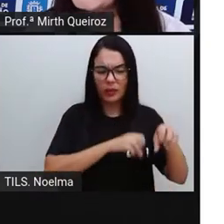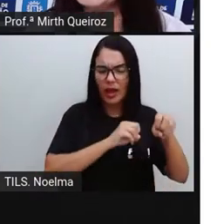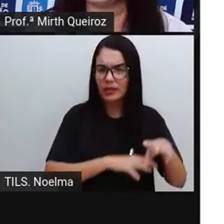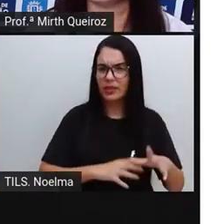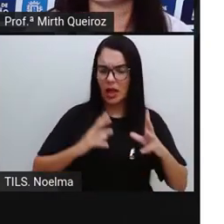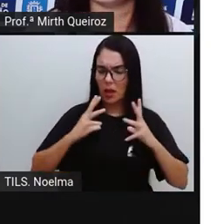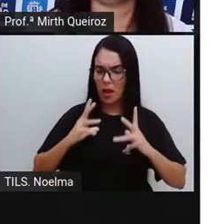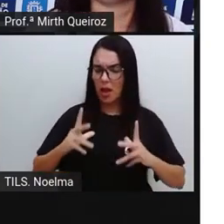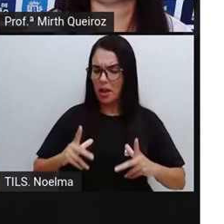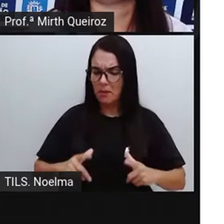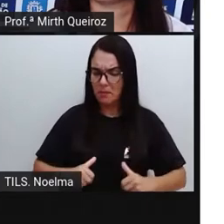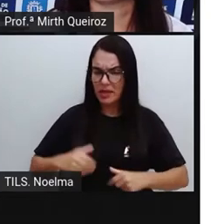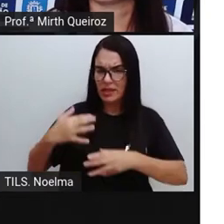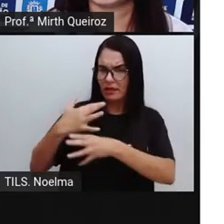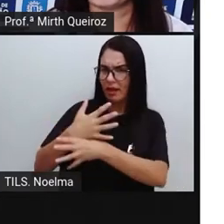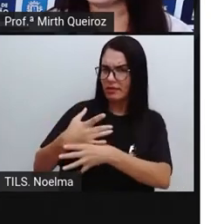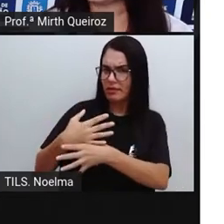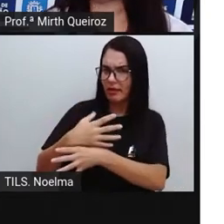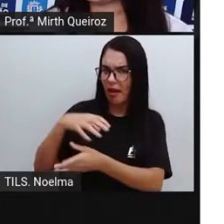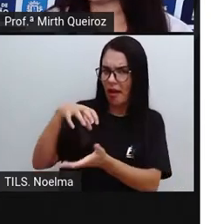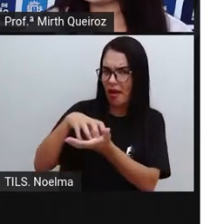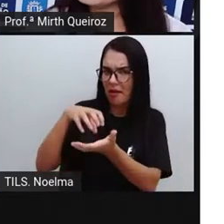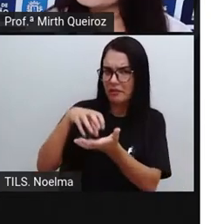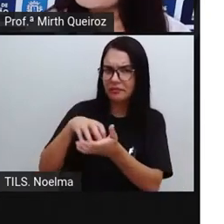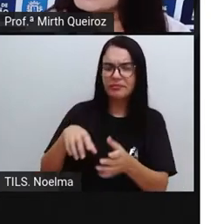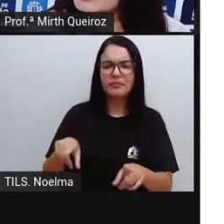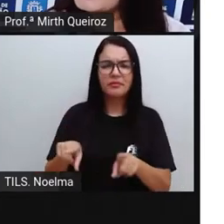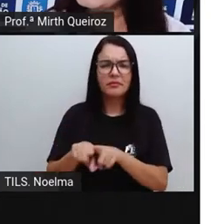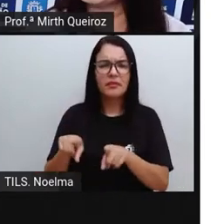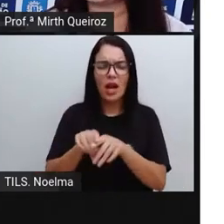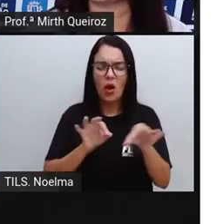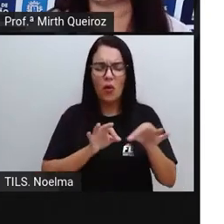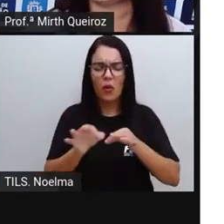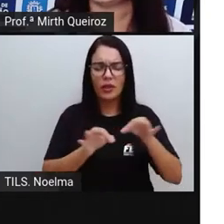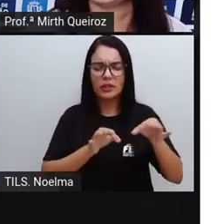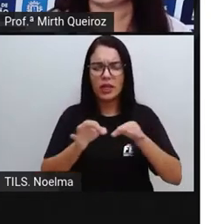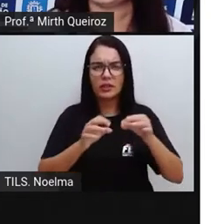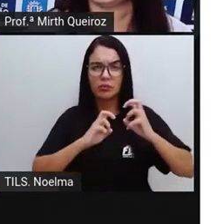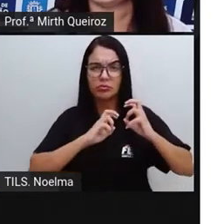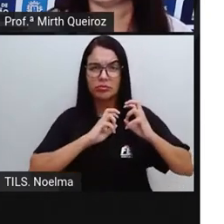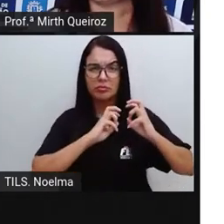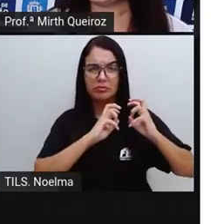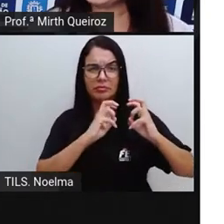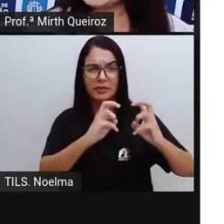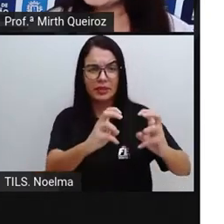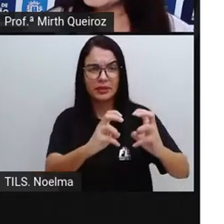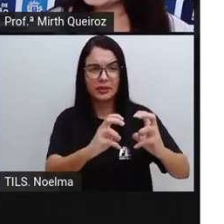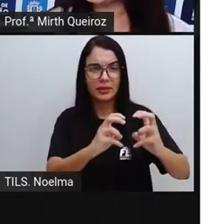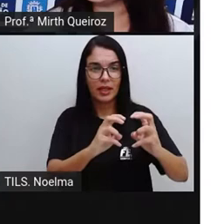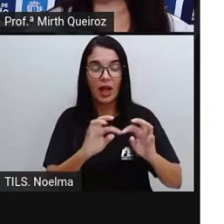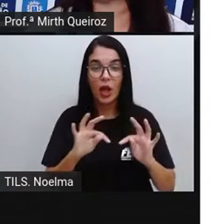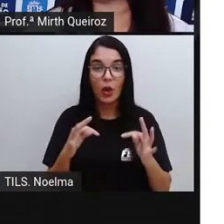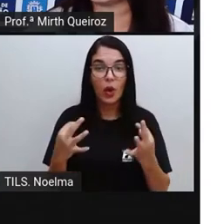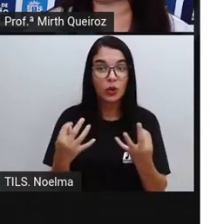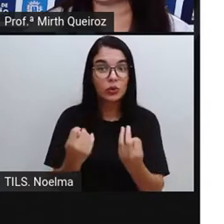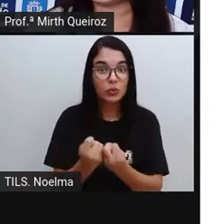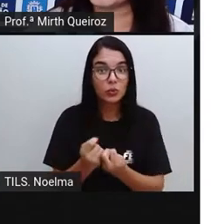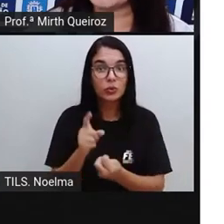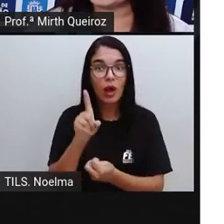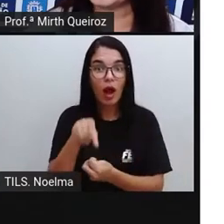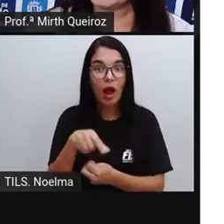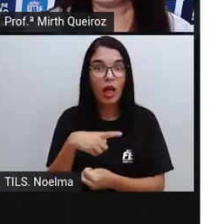urbana A organização do nosso trânsito Tudo isso nós temos pessoas